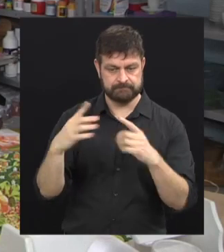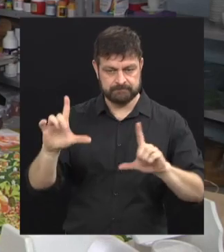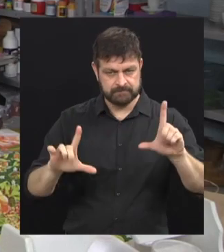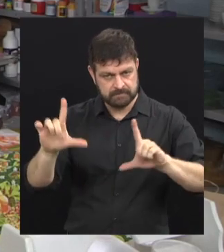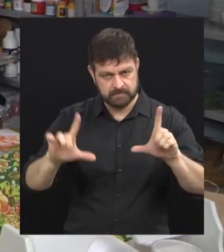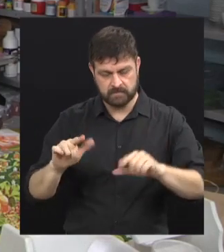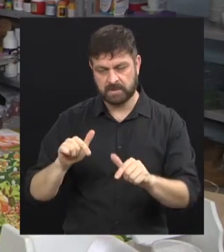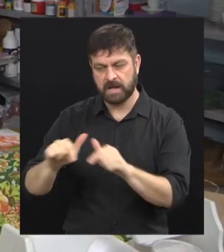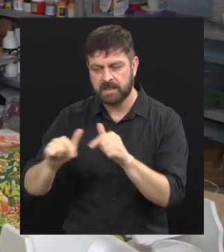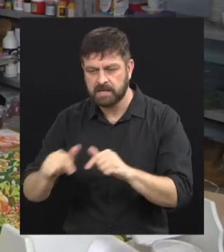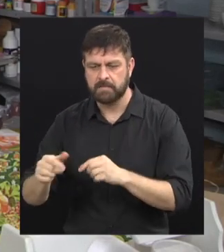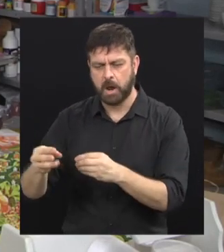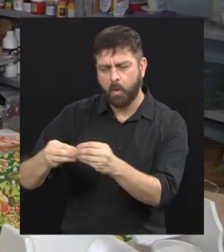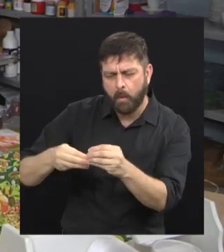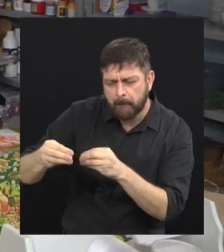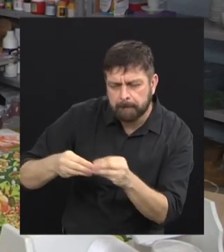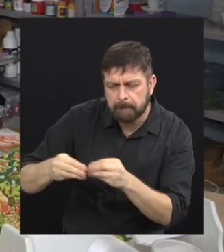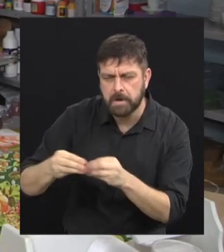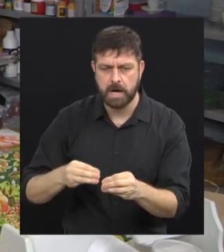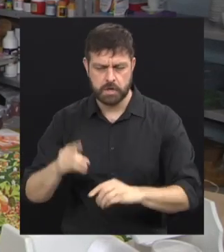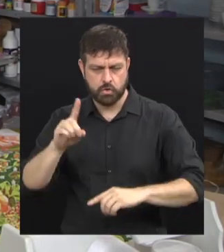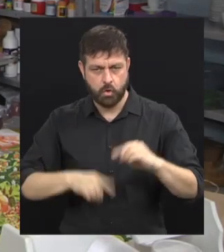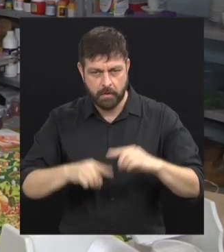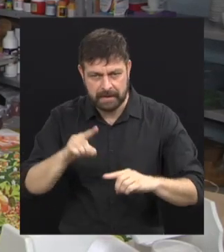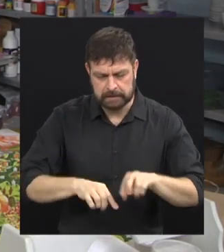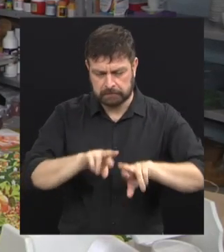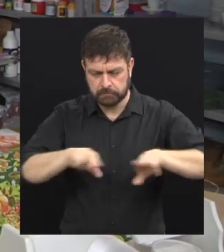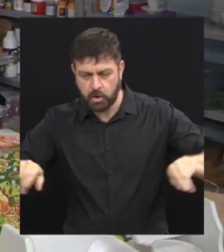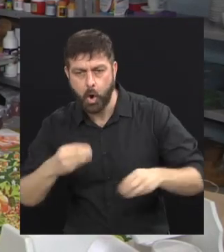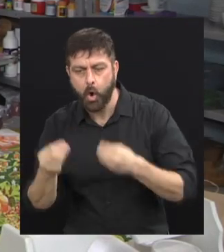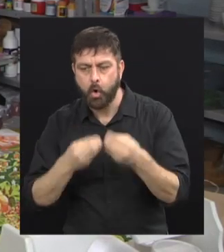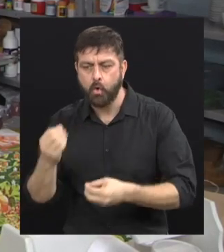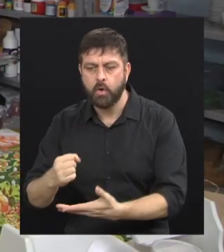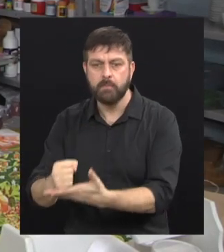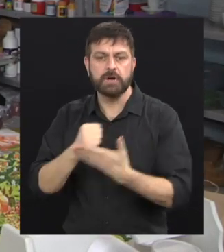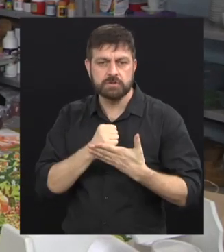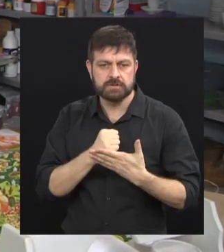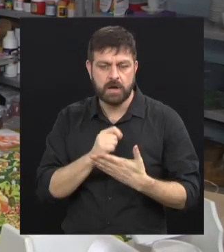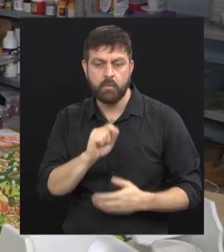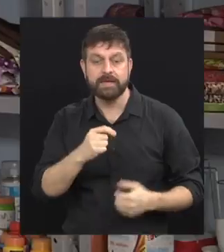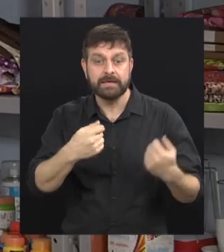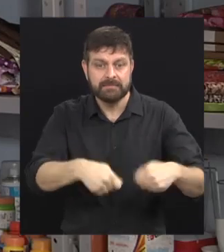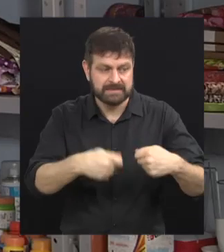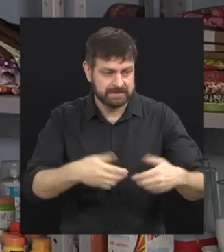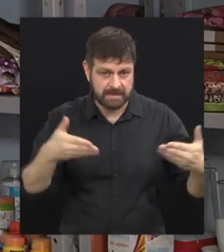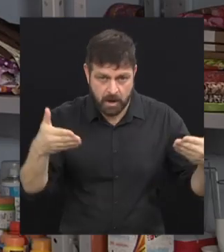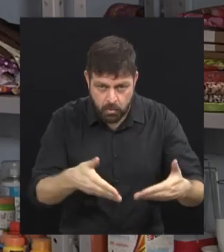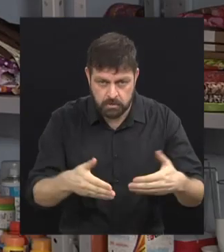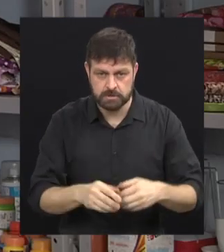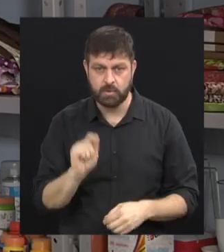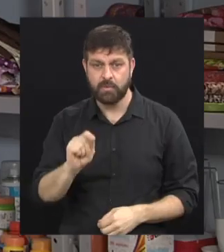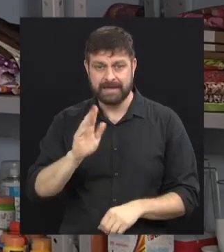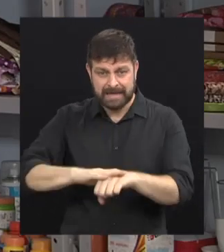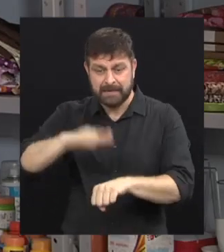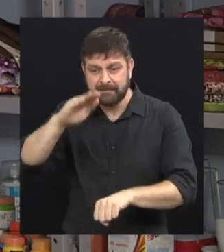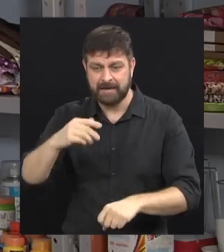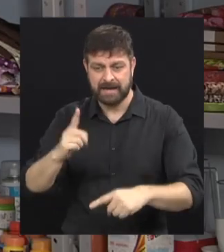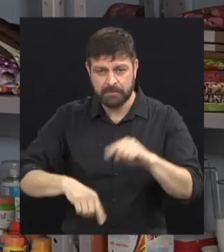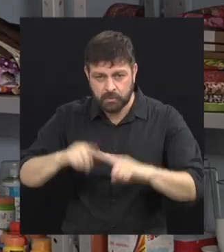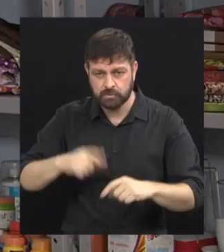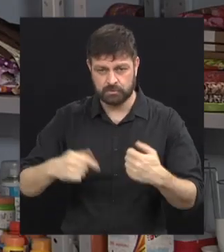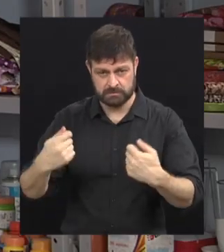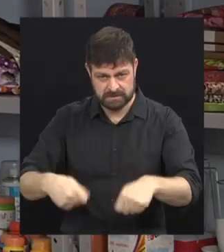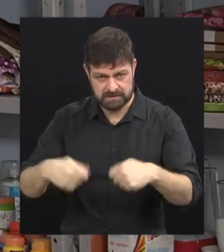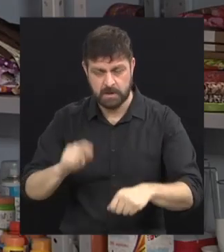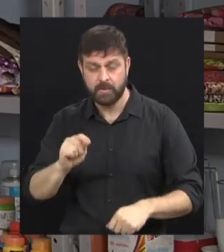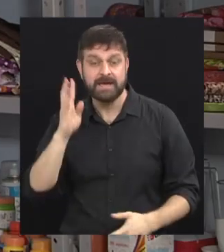e que trabalha com tecido ou com algum produto que possa ajudar, qual que é a maior demanda que vocês têm hoje? O vocês mais precisam de produto? O que é